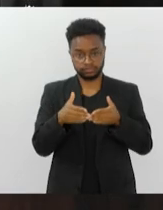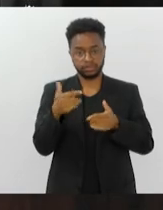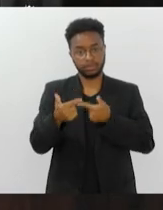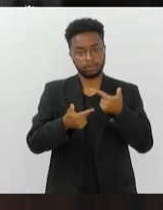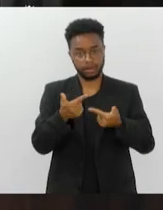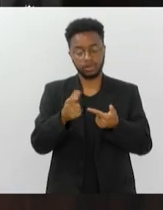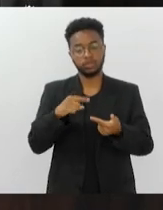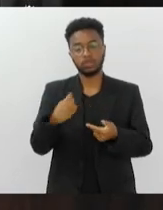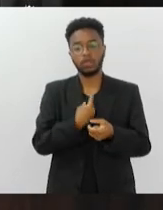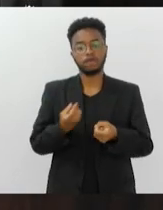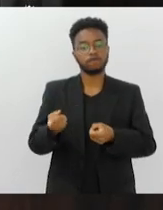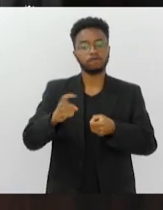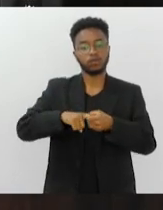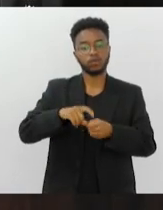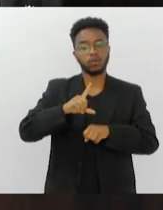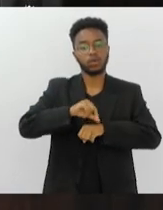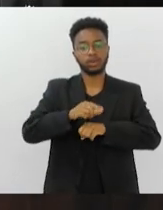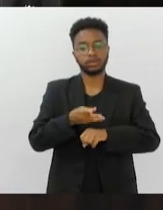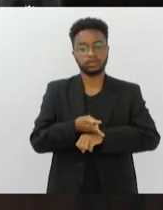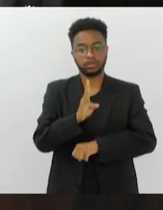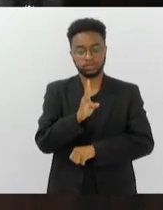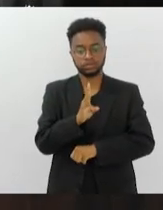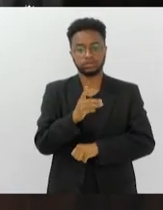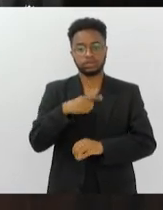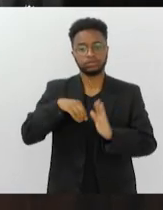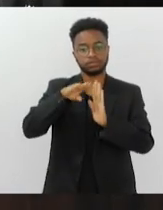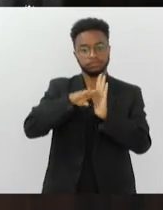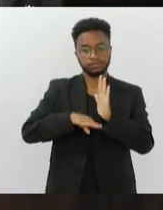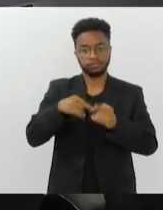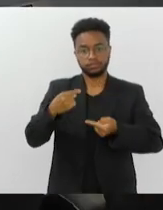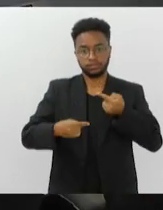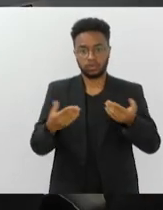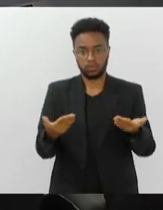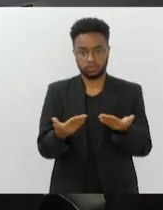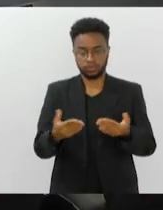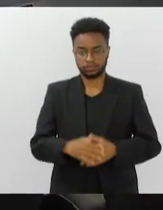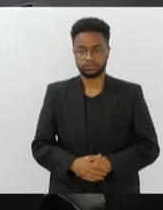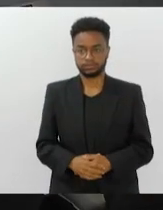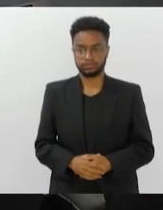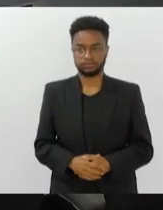onde irá retornar às 15 horas com a ordem do dia. Obrigada. Obrigada. Obrigada.